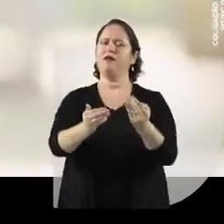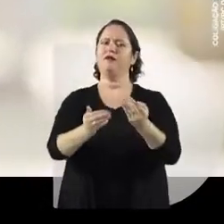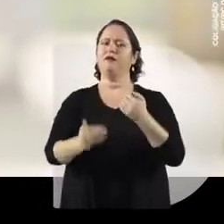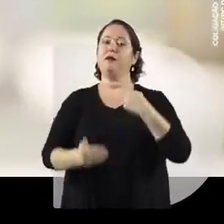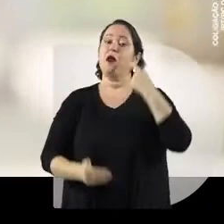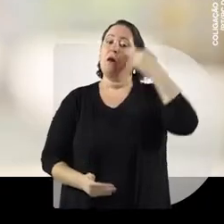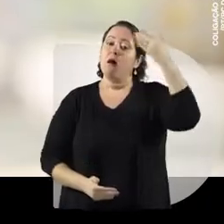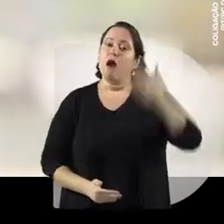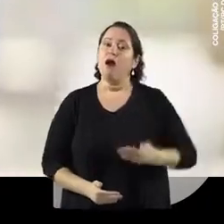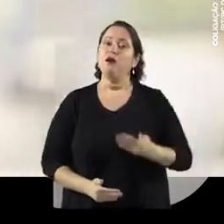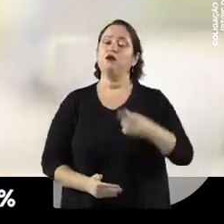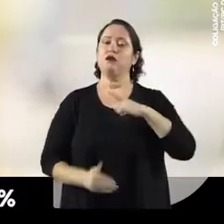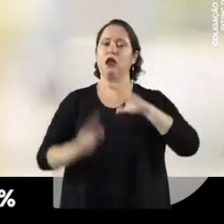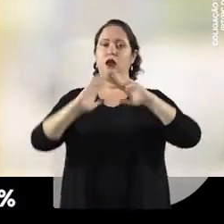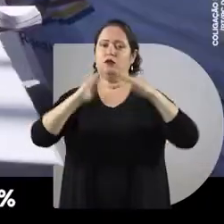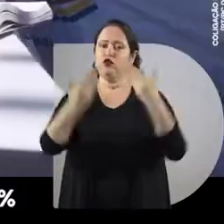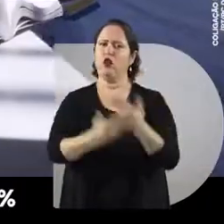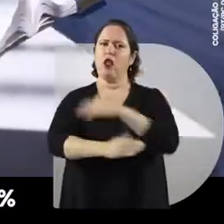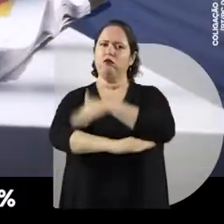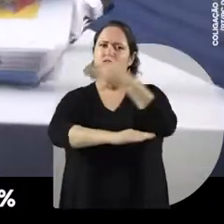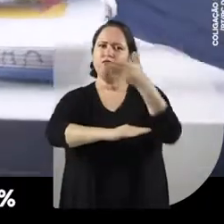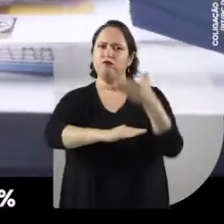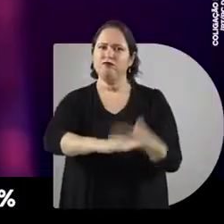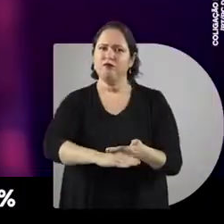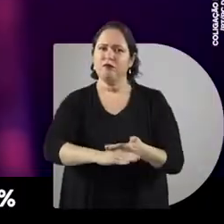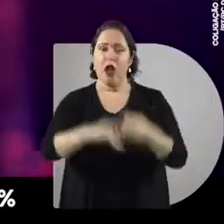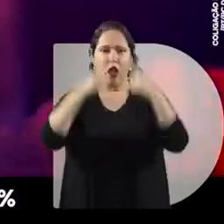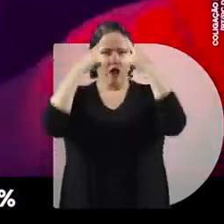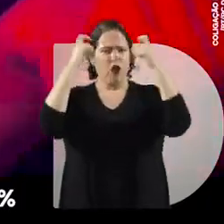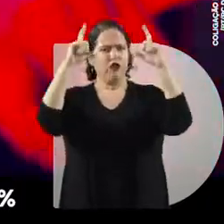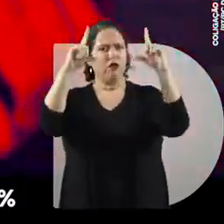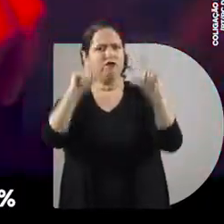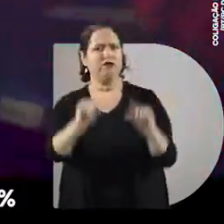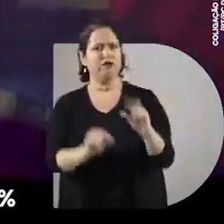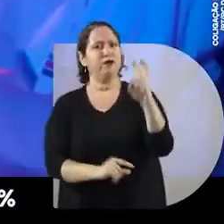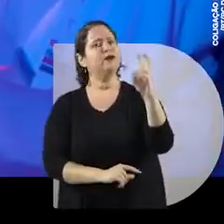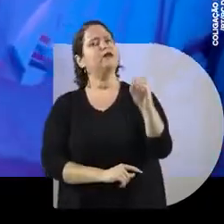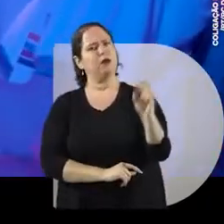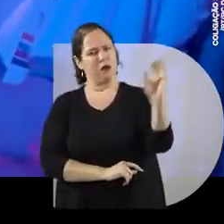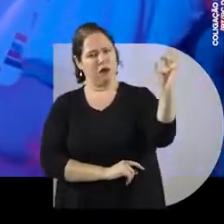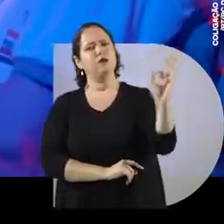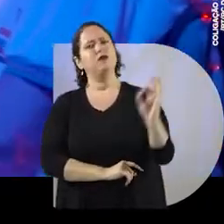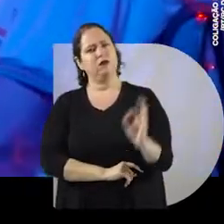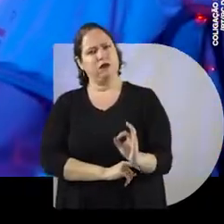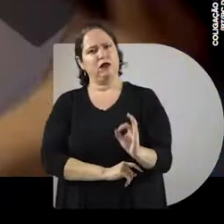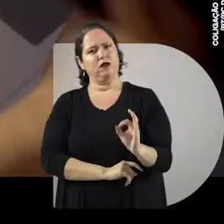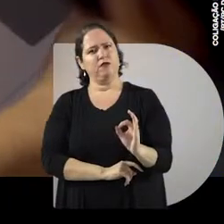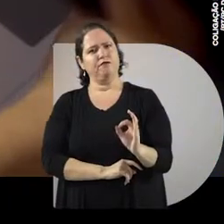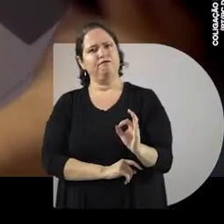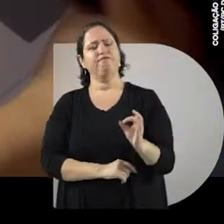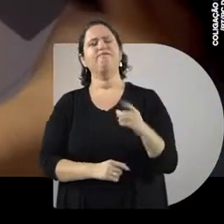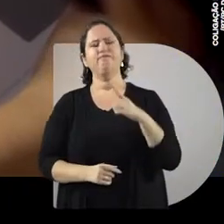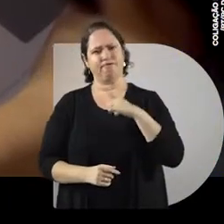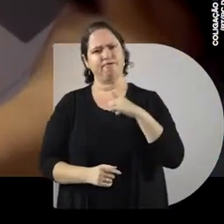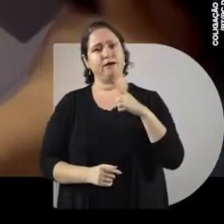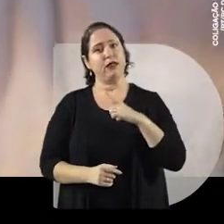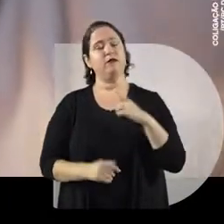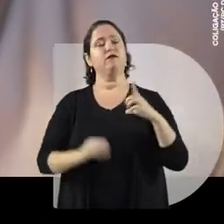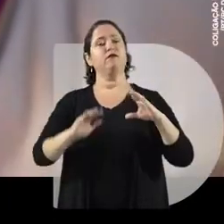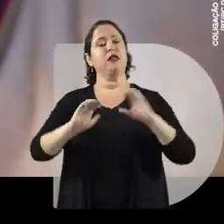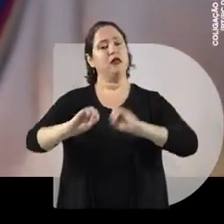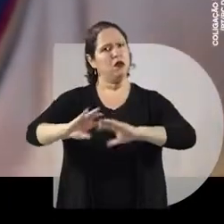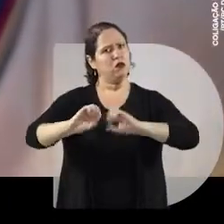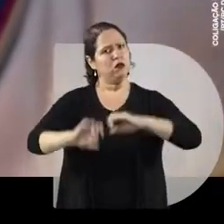provado que onde tem uma escola em tempo integral, você consegue reduzir em 50% os indicadores de violência por conta da ação